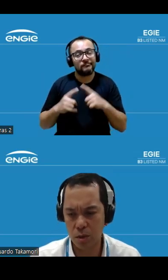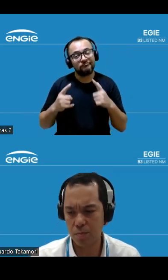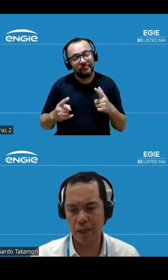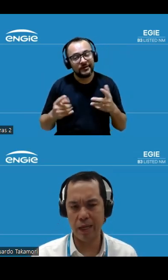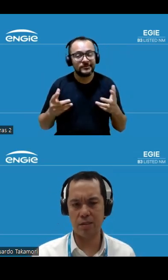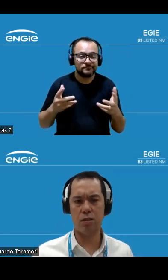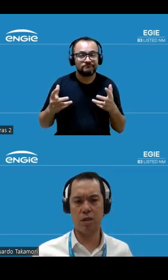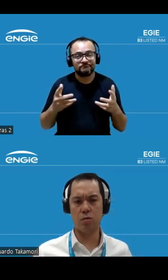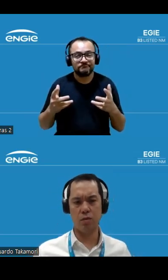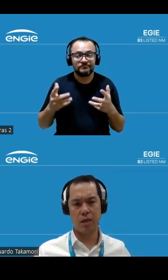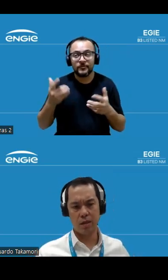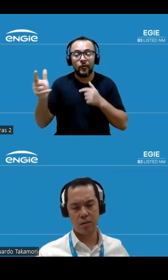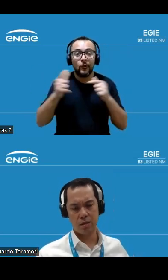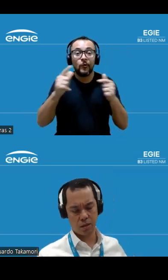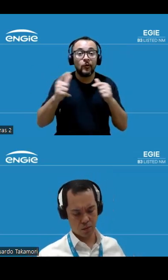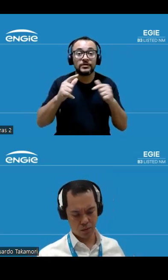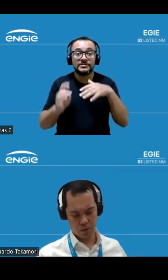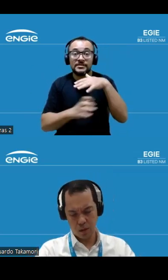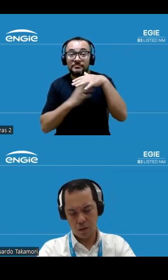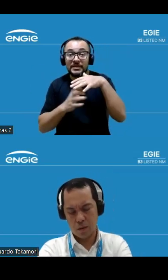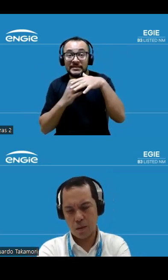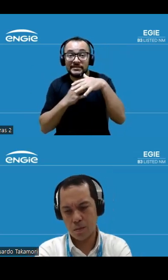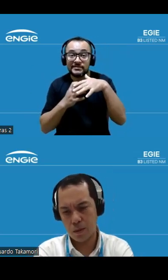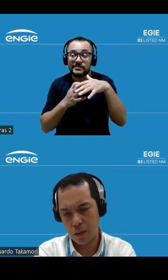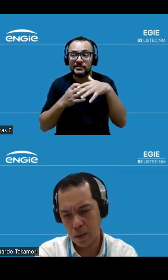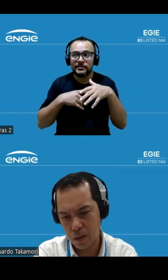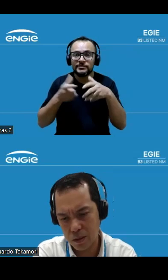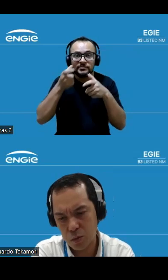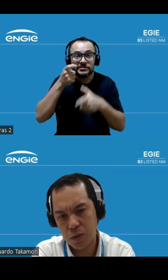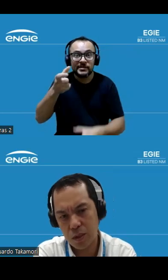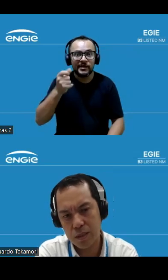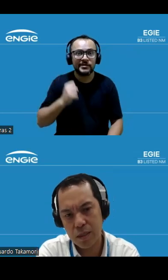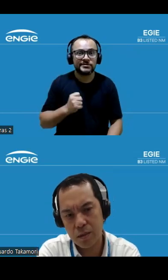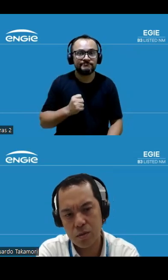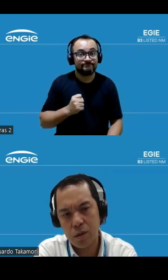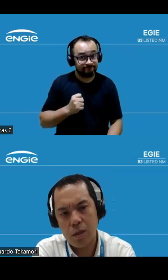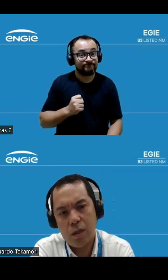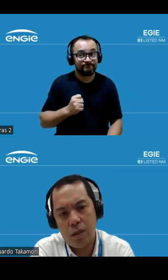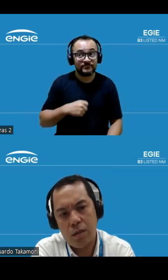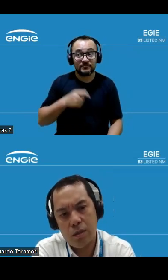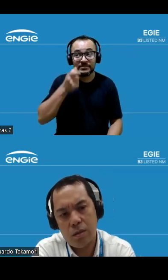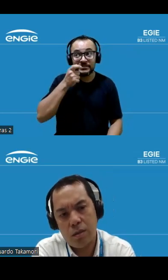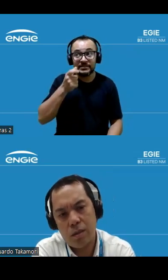outros players a gente tem todo o interesse estamos estamos muito interessados